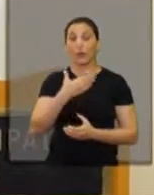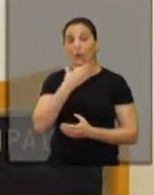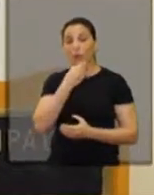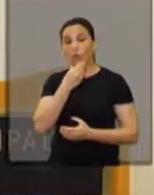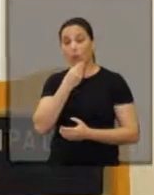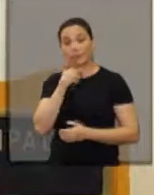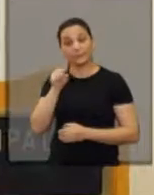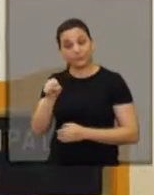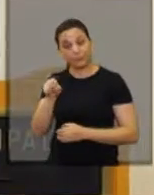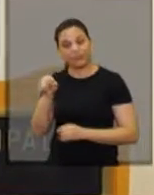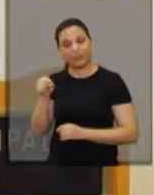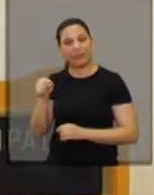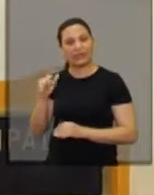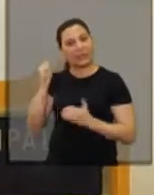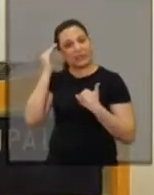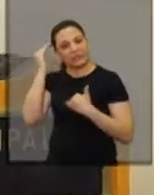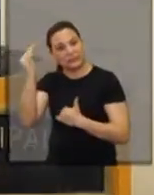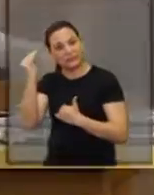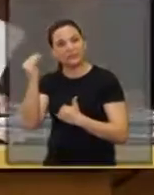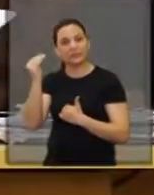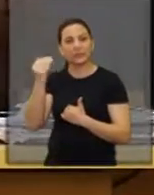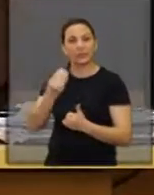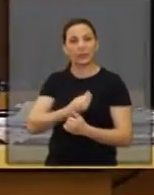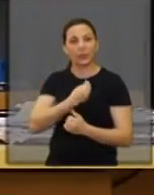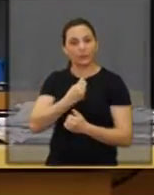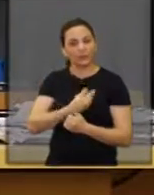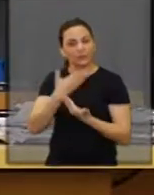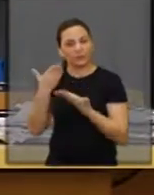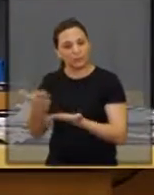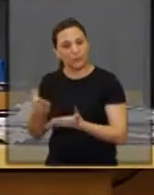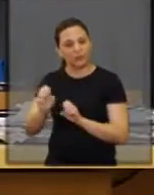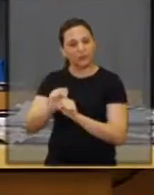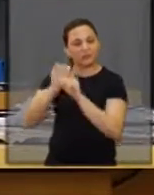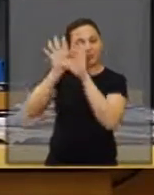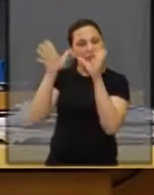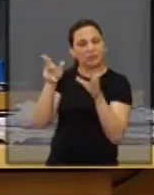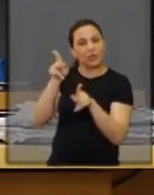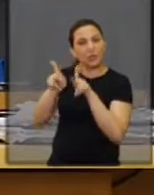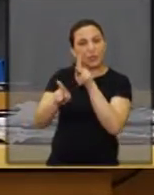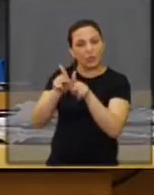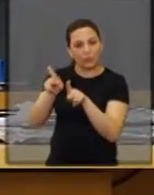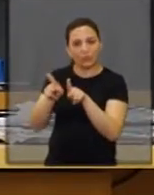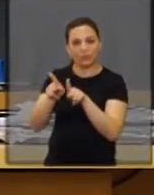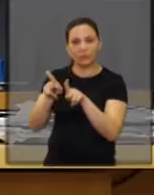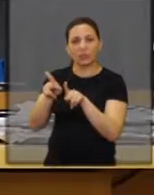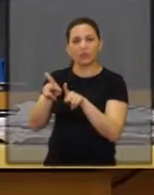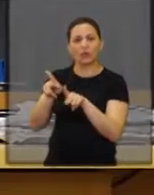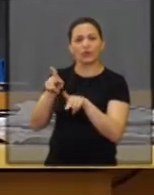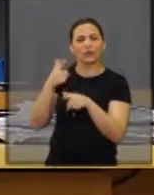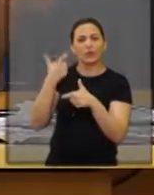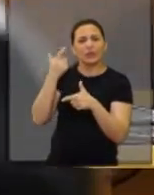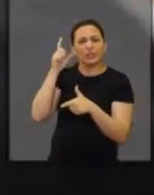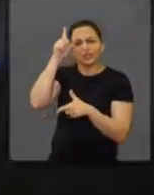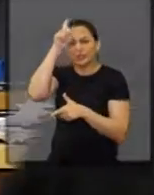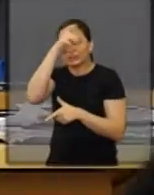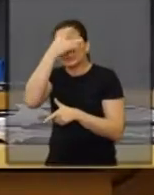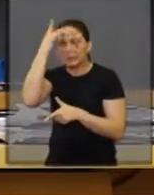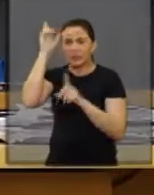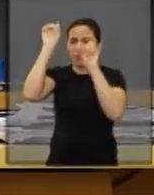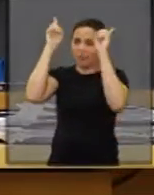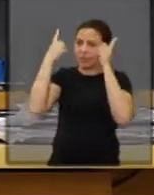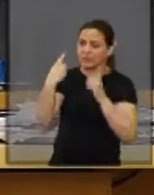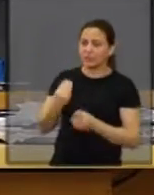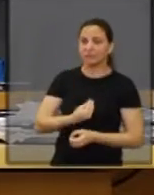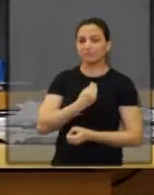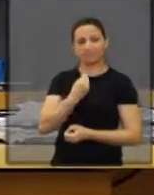O Théo, nós queremos também agradecer a sua presença, sempre esclarecendo, é importante esclarecer a população com toda essa dificuldade que os